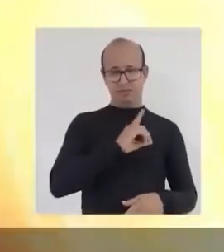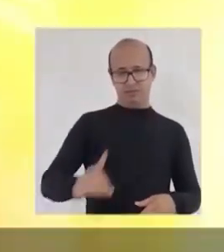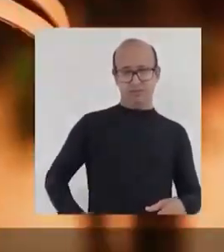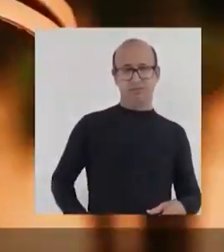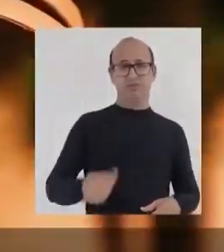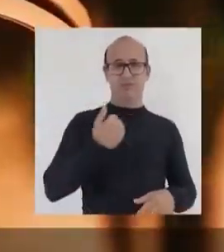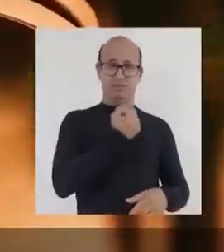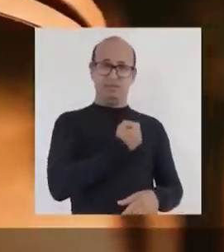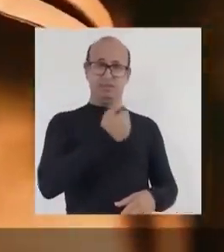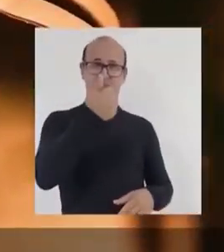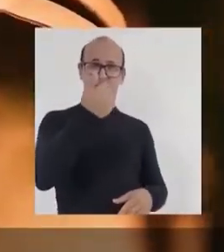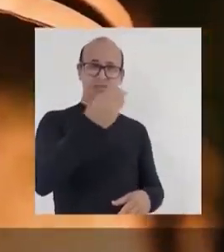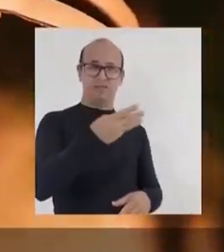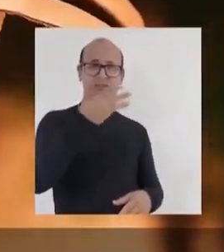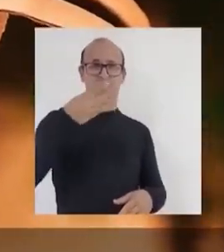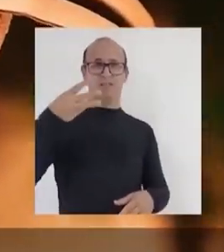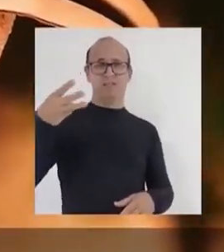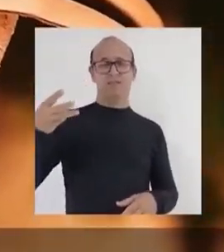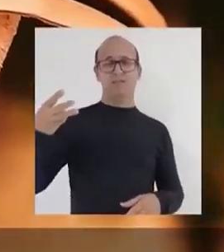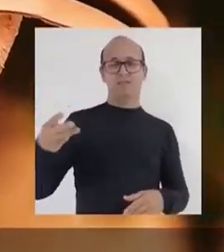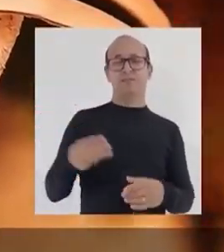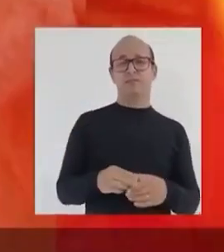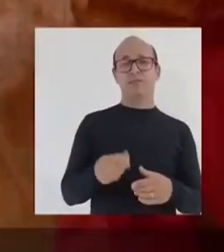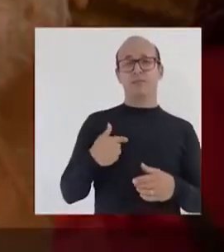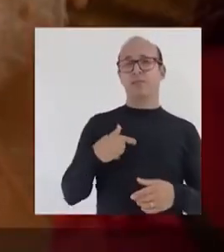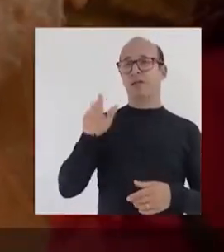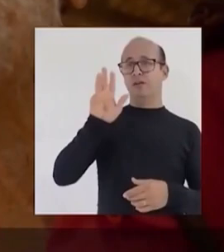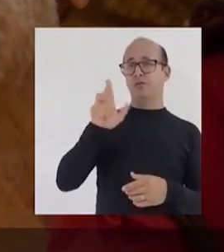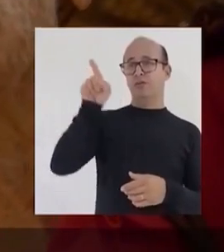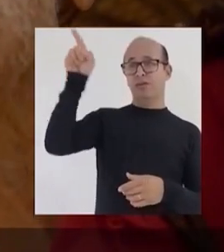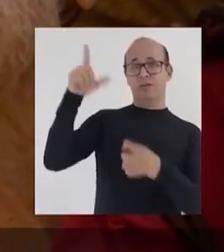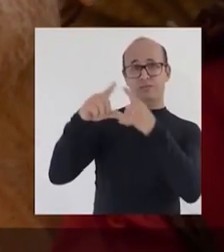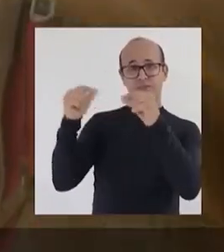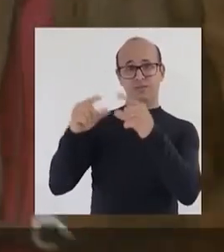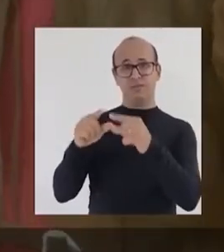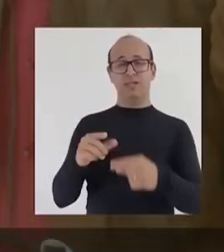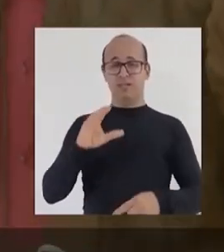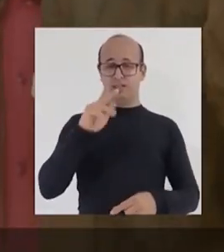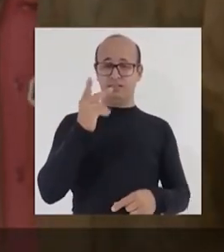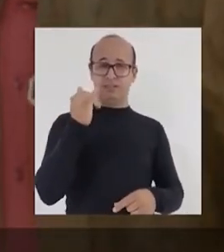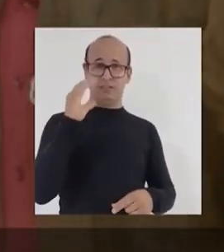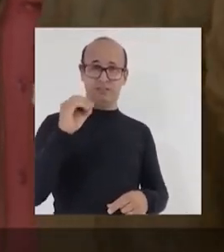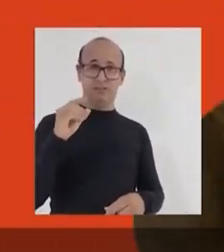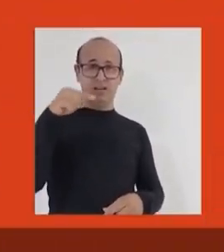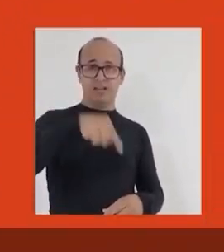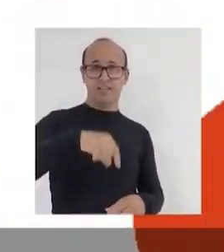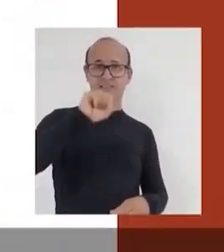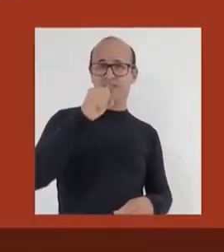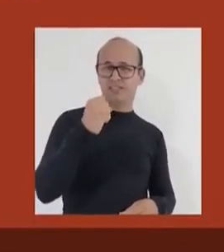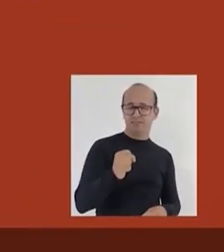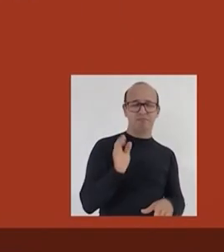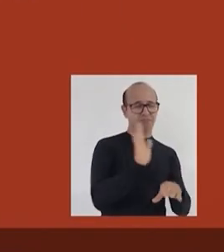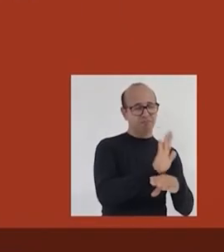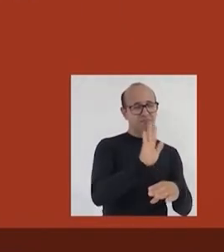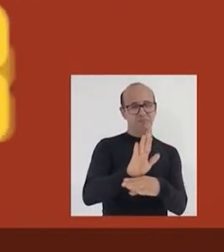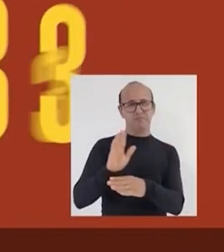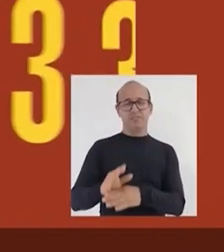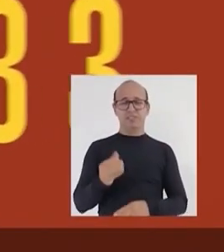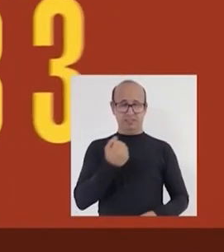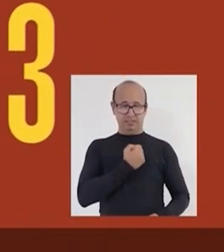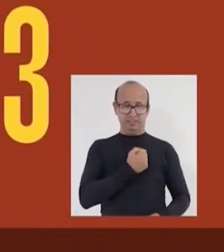deputado, 3333. Lula lá e Chico K. Meu deputado,